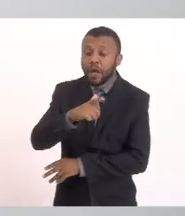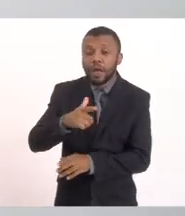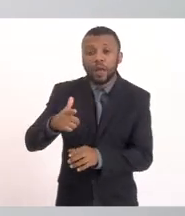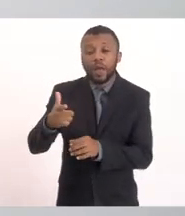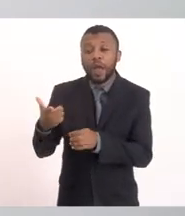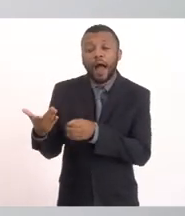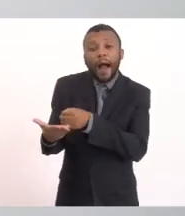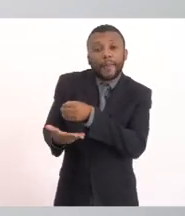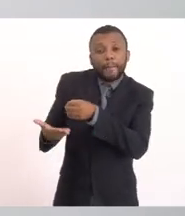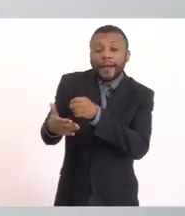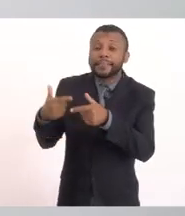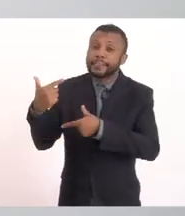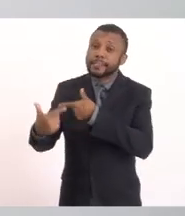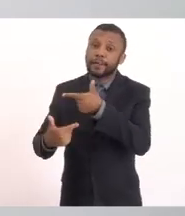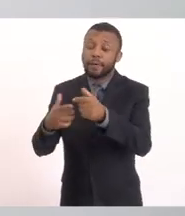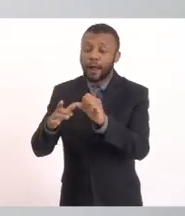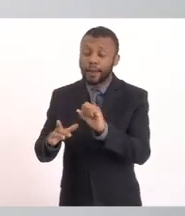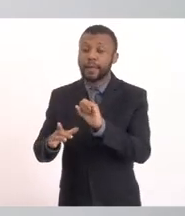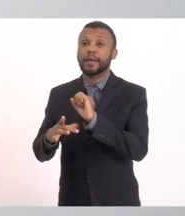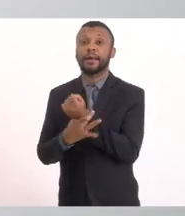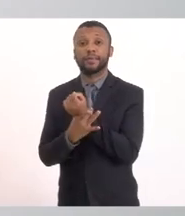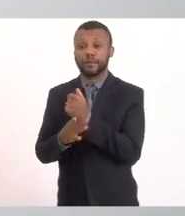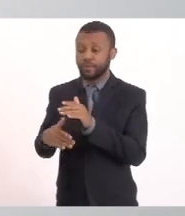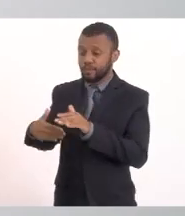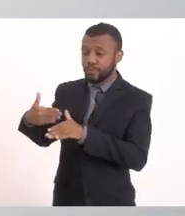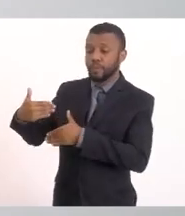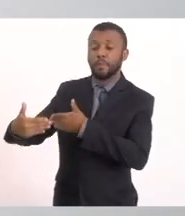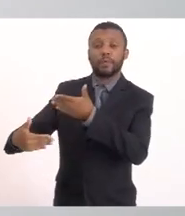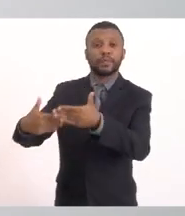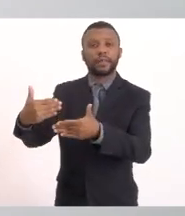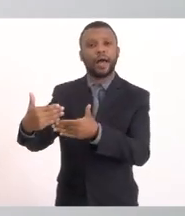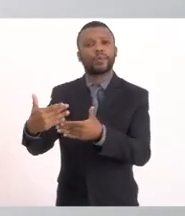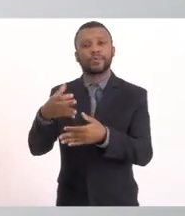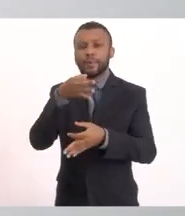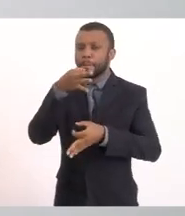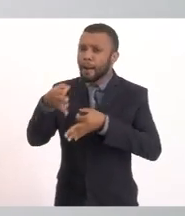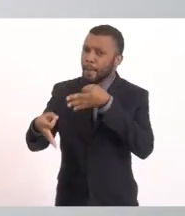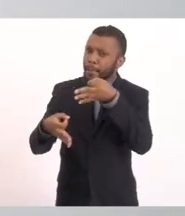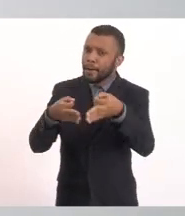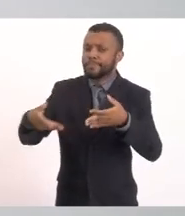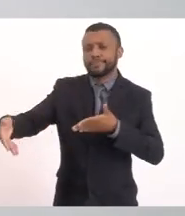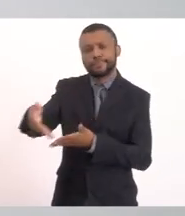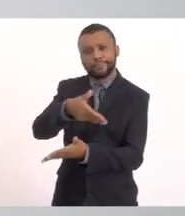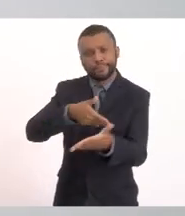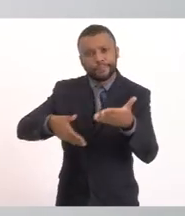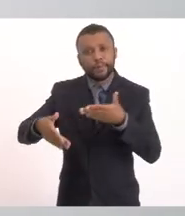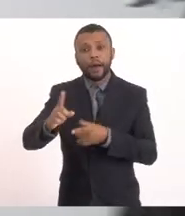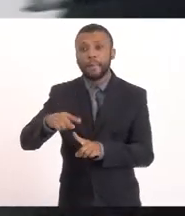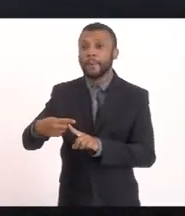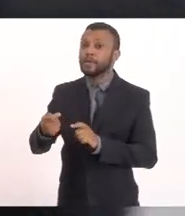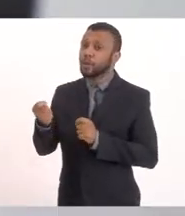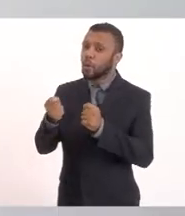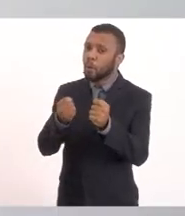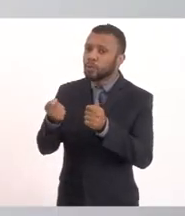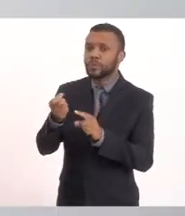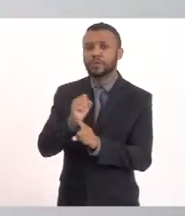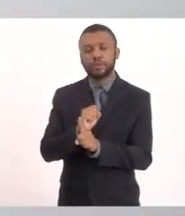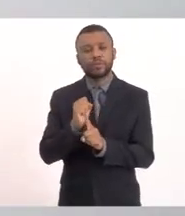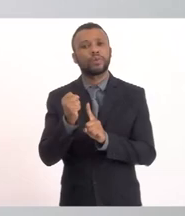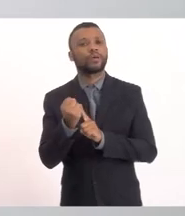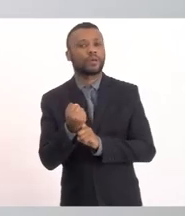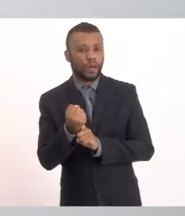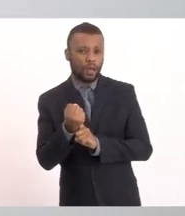Necessária Nem a garantia De todo o seu processo De participação E de controle social Então é